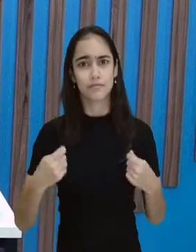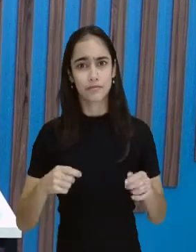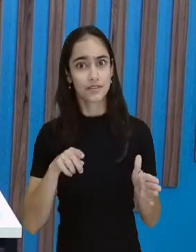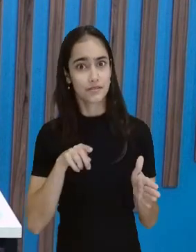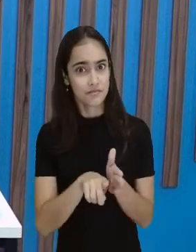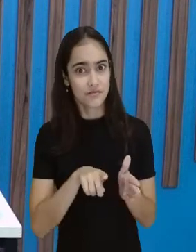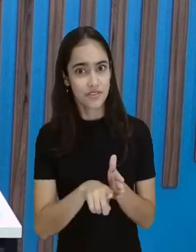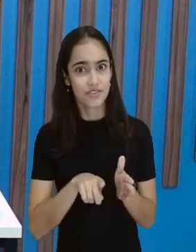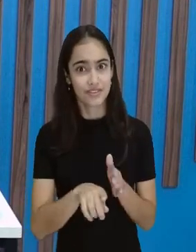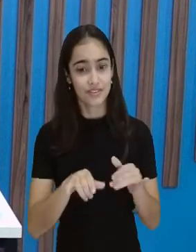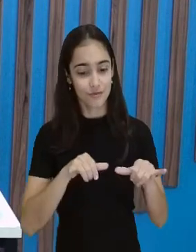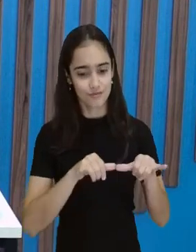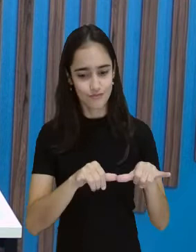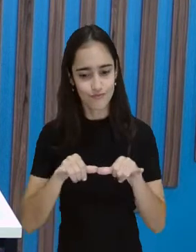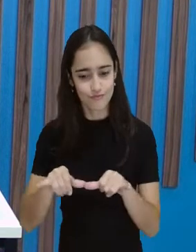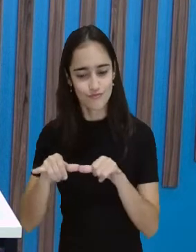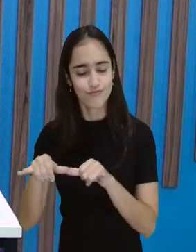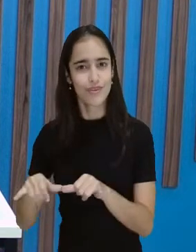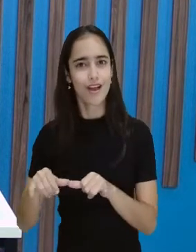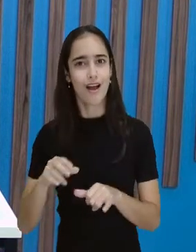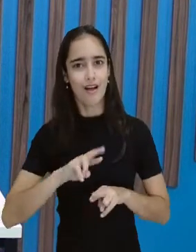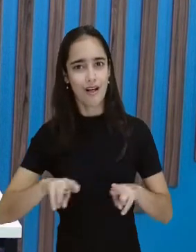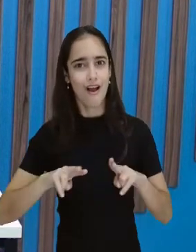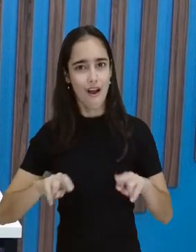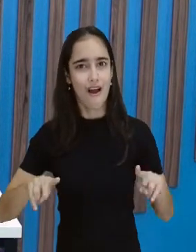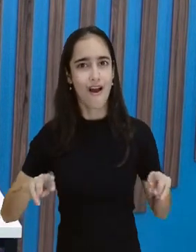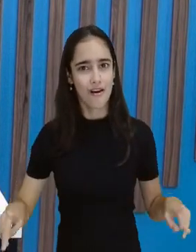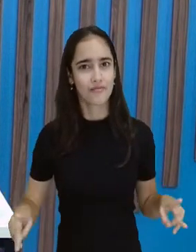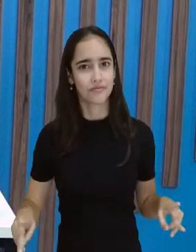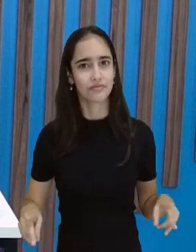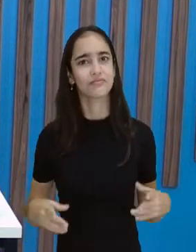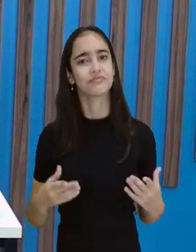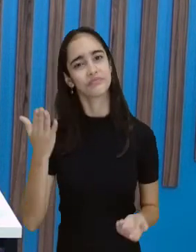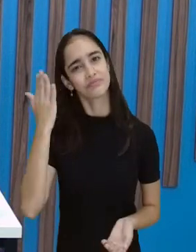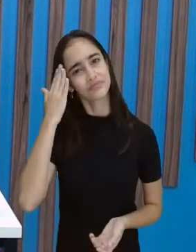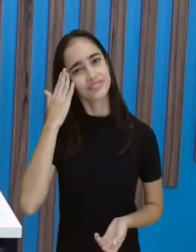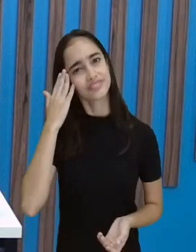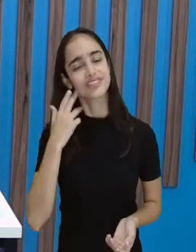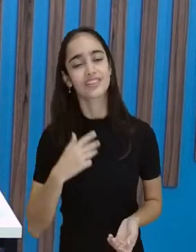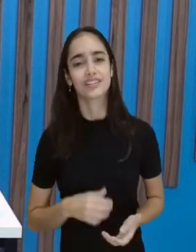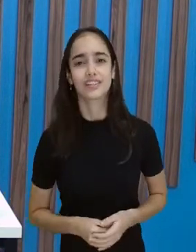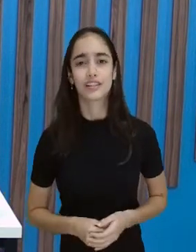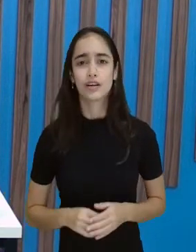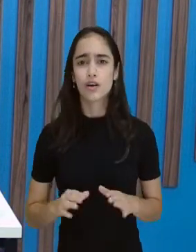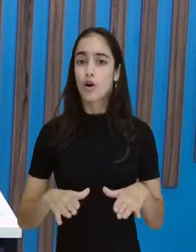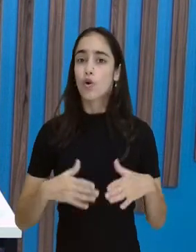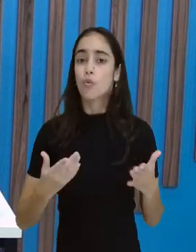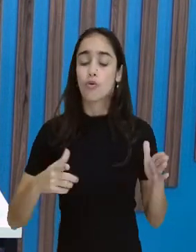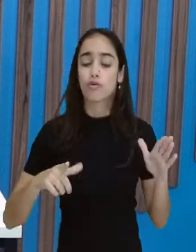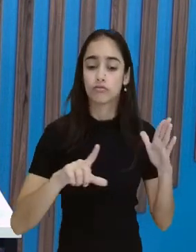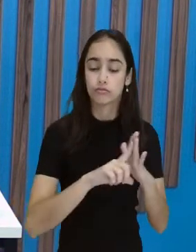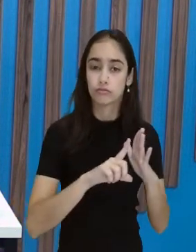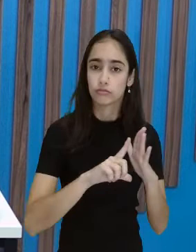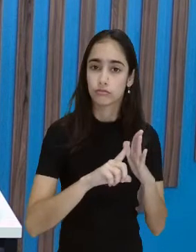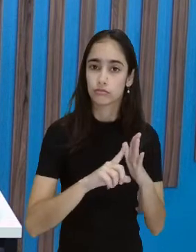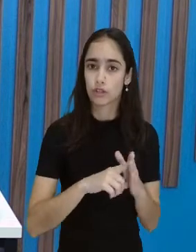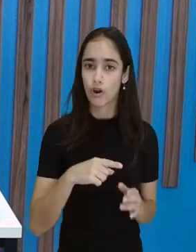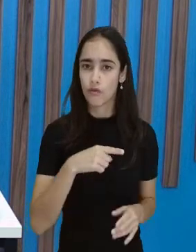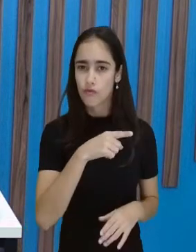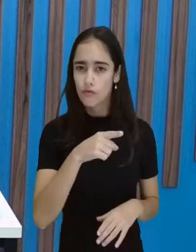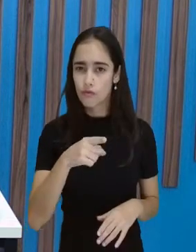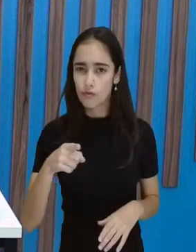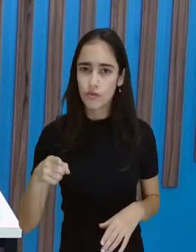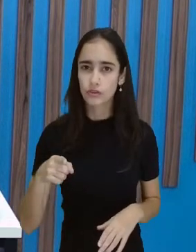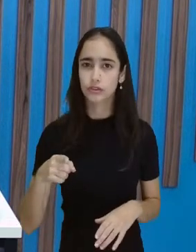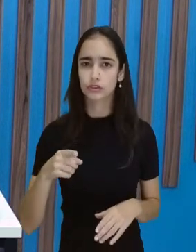Obrigada, professora Cátia. E agora eu tenho aqui, em qual loja você compraria meias? Agora é meias, tá? Eu tenho aí, na